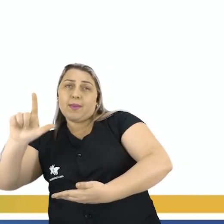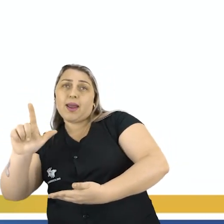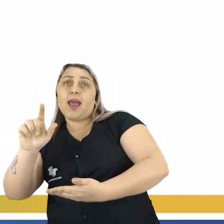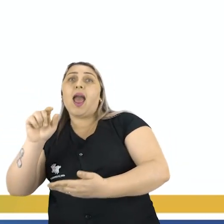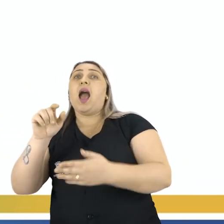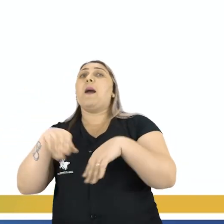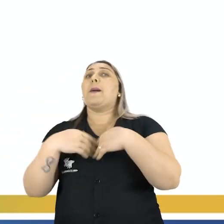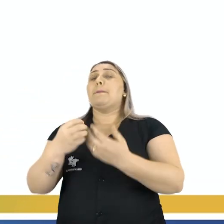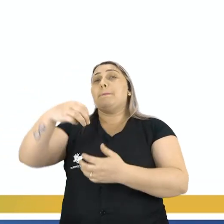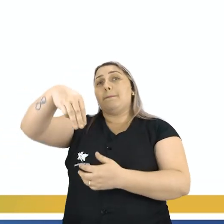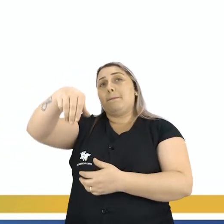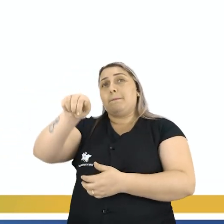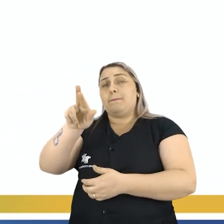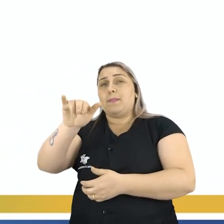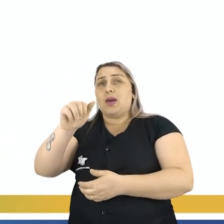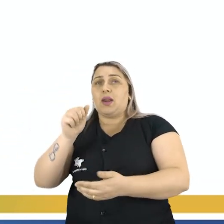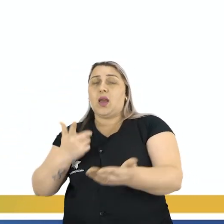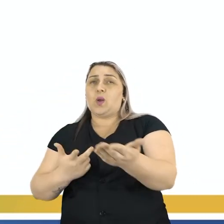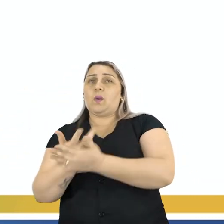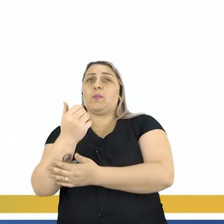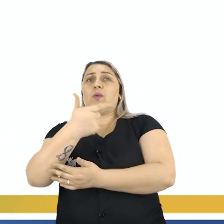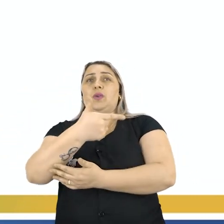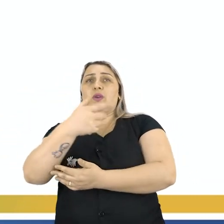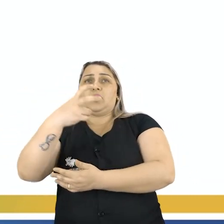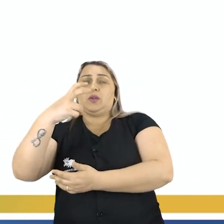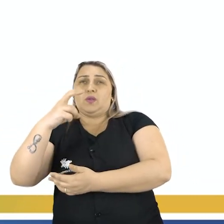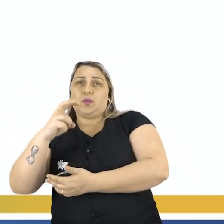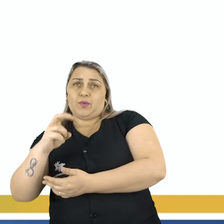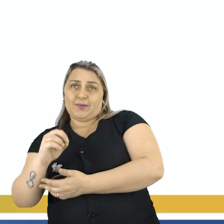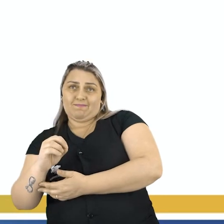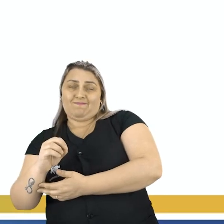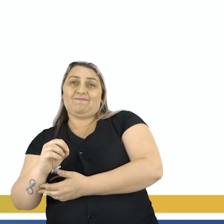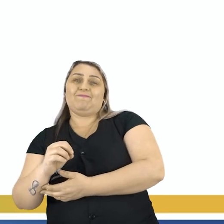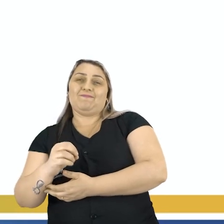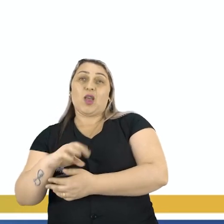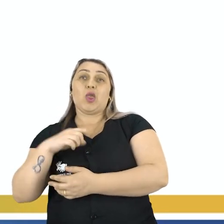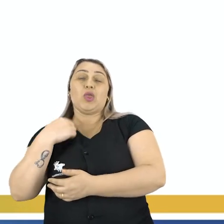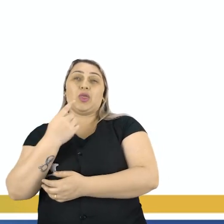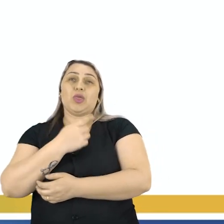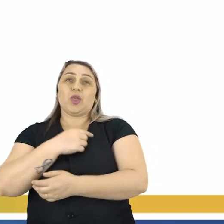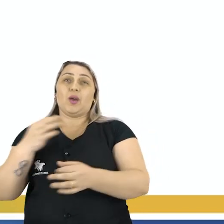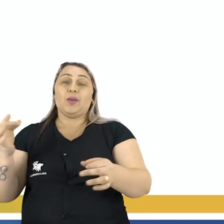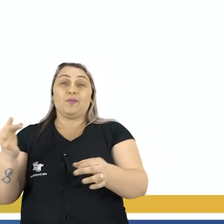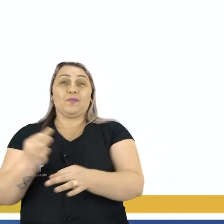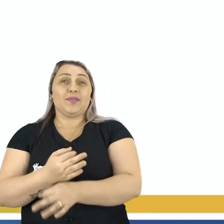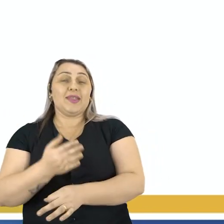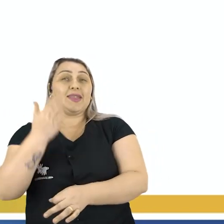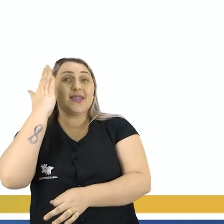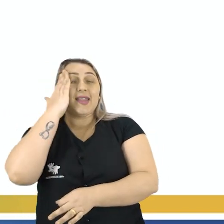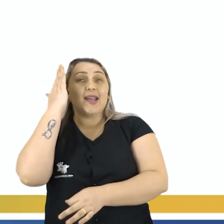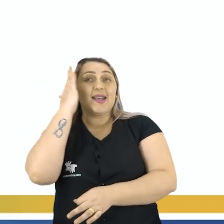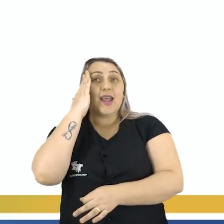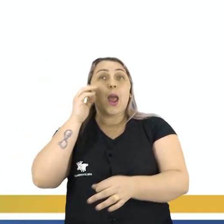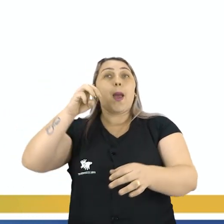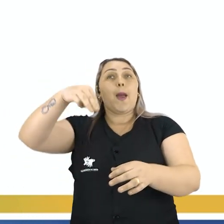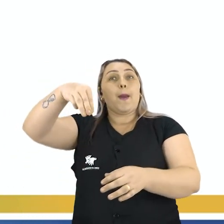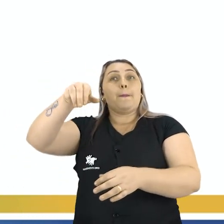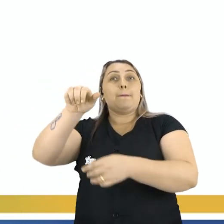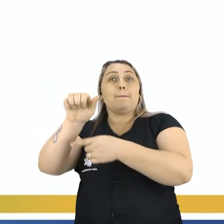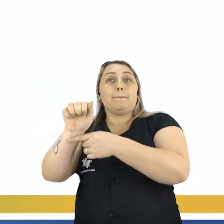garrafa Maria comprou De 250 Logo Nós podemos Concluir Que foi a